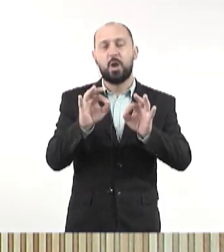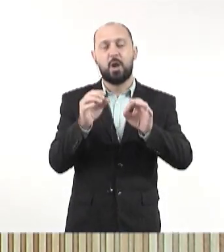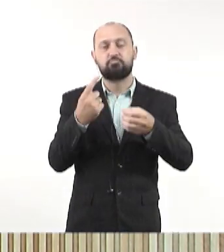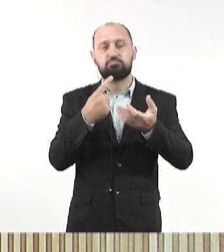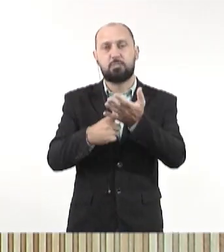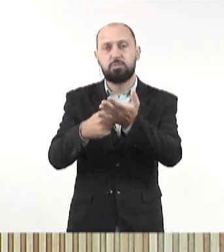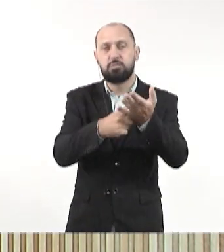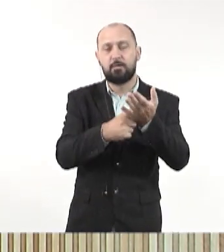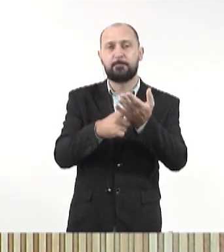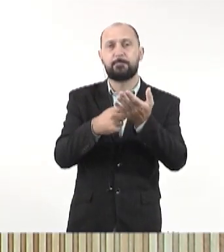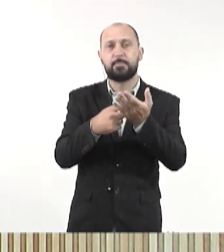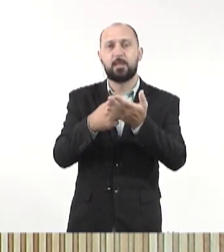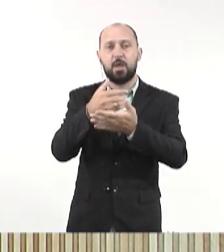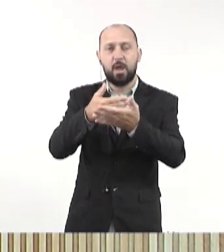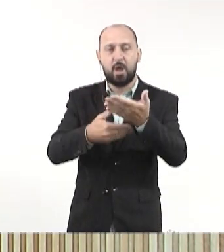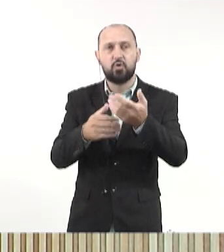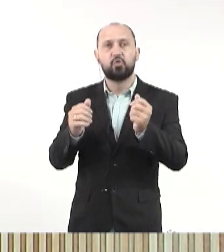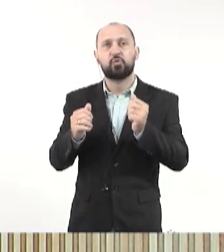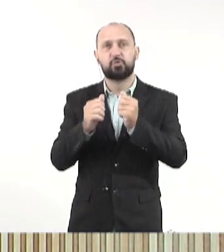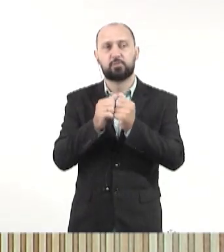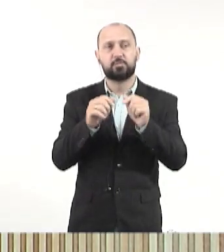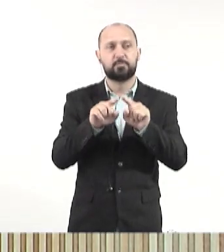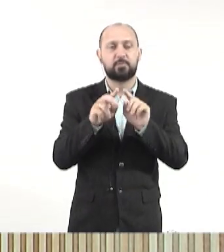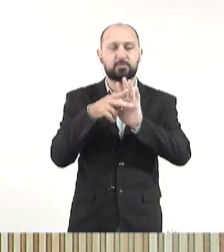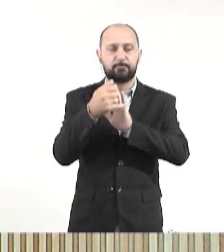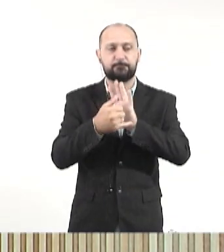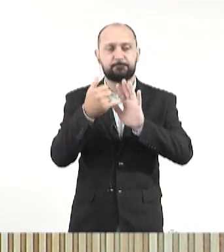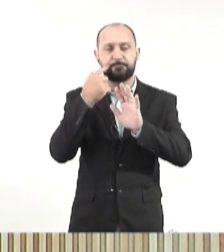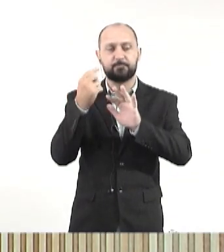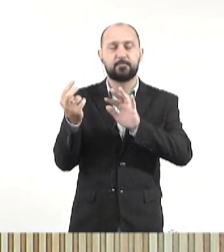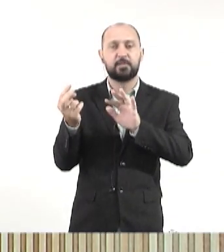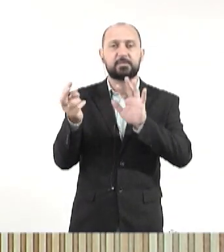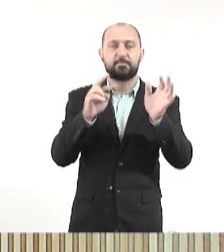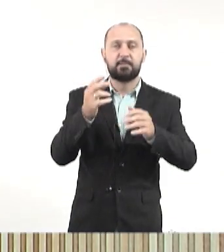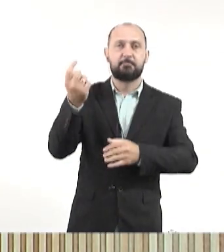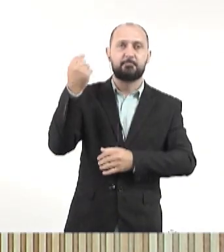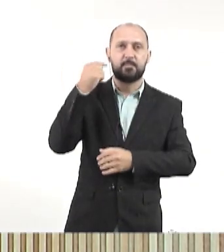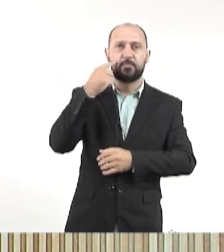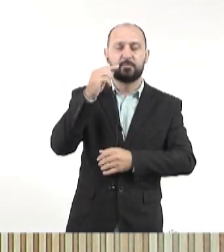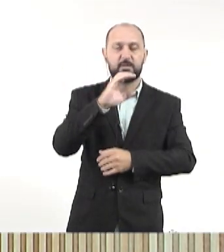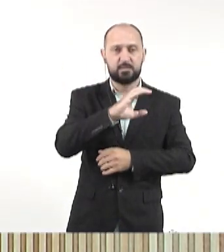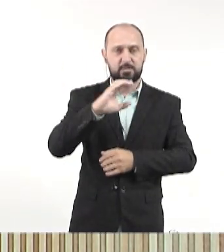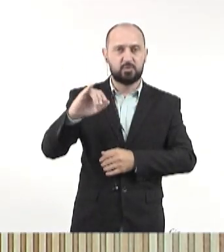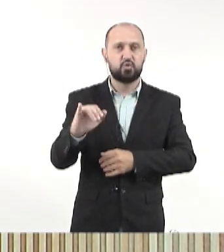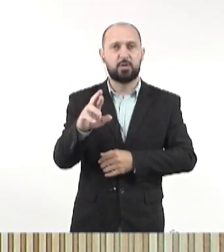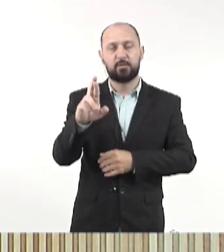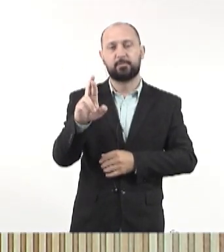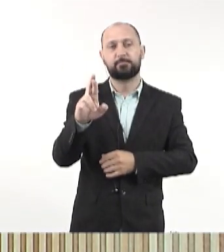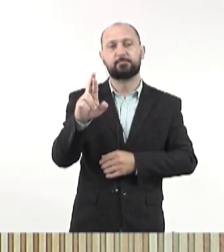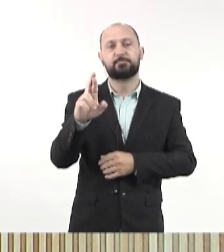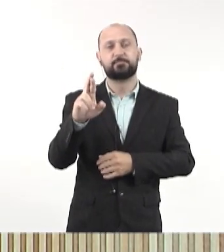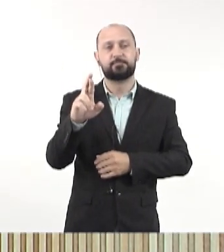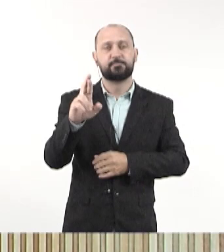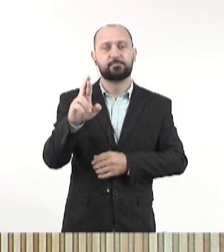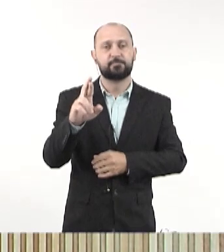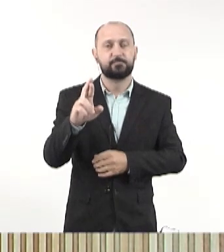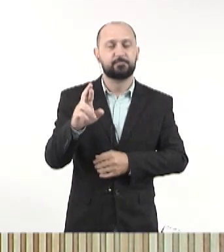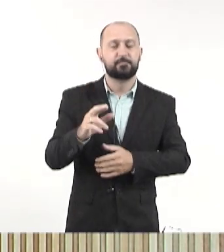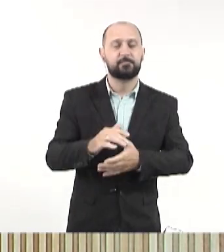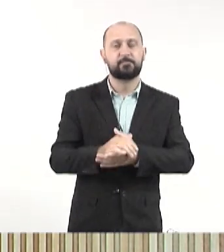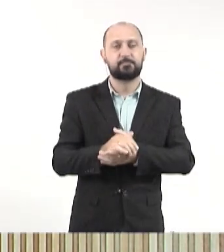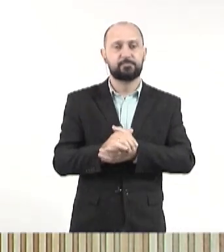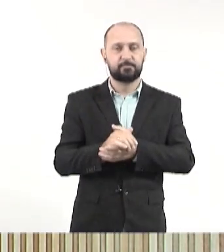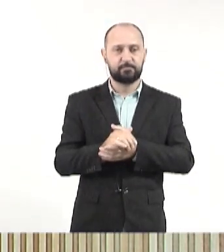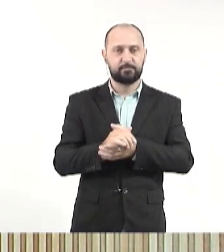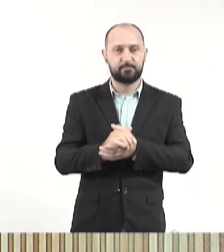esses convênios e protocolos mais recentes, inclusive, esse projeto passou na semana passada pela Comissão de Constituição, Justiça e Redação, aqui da Assembleia